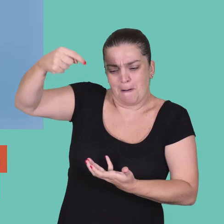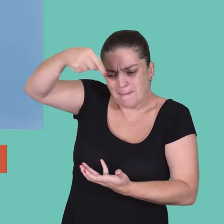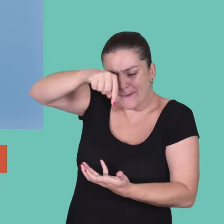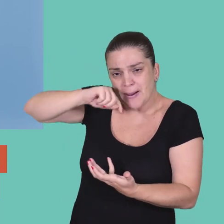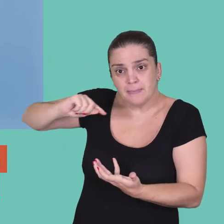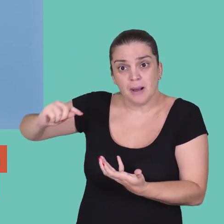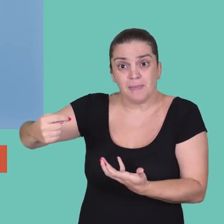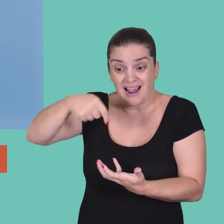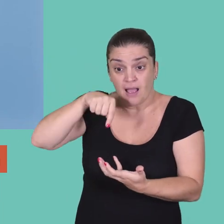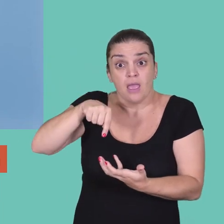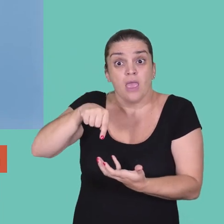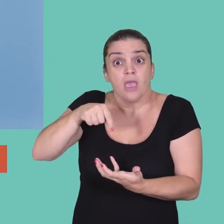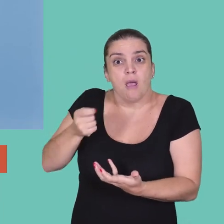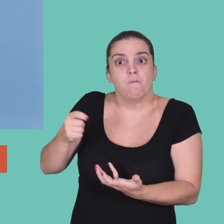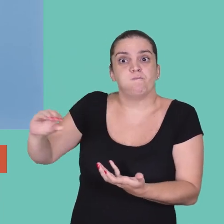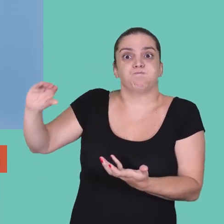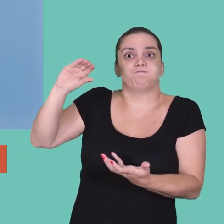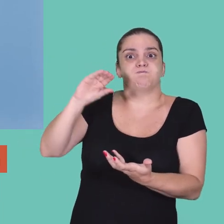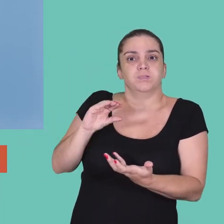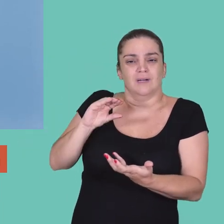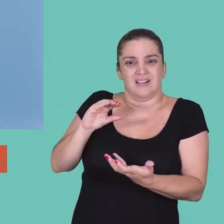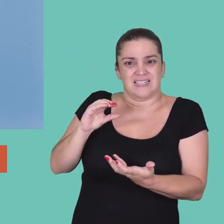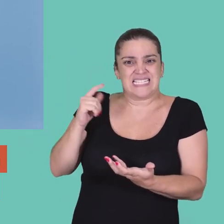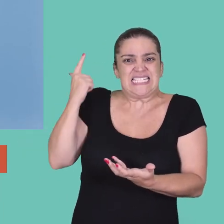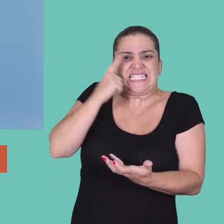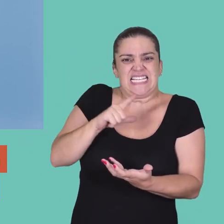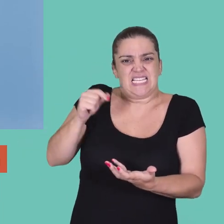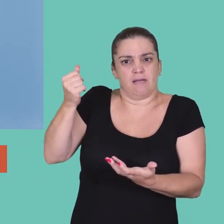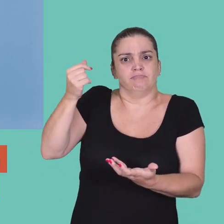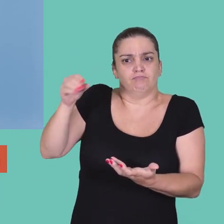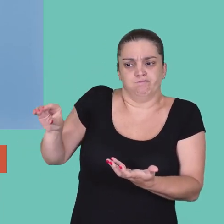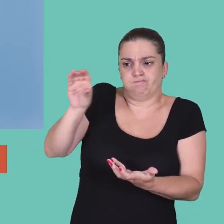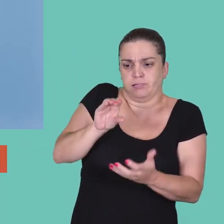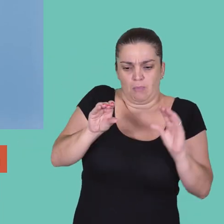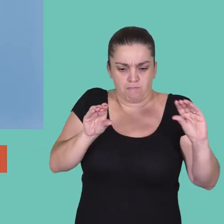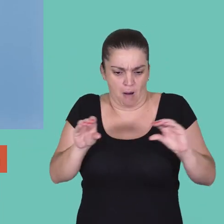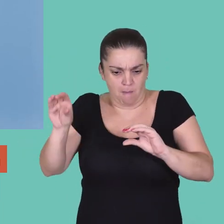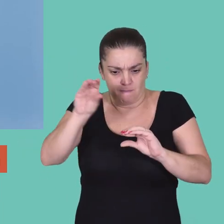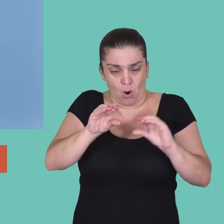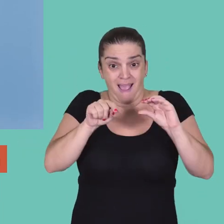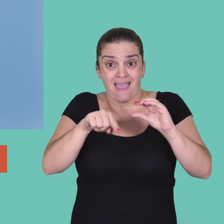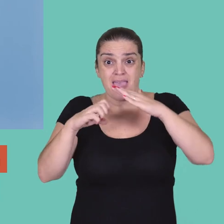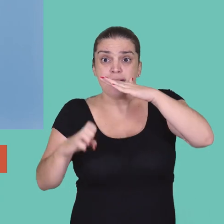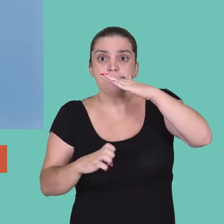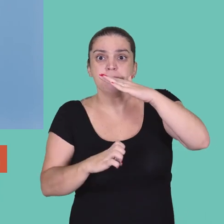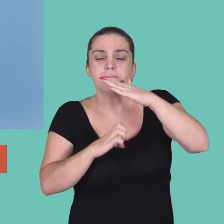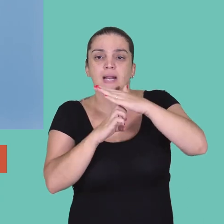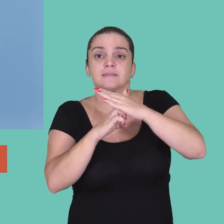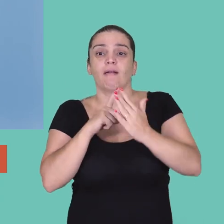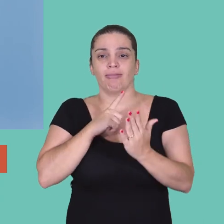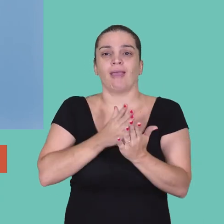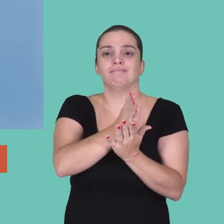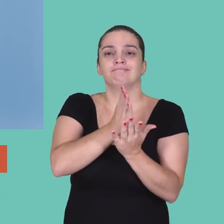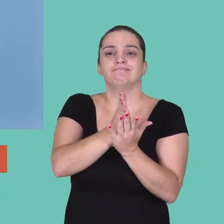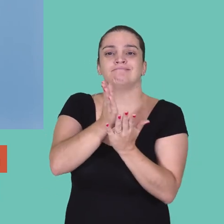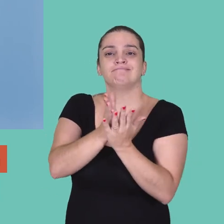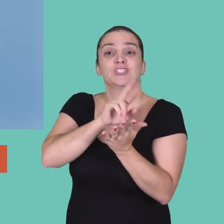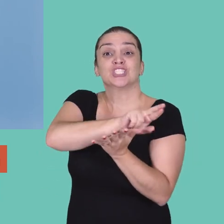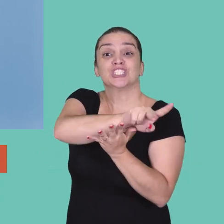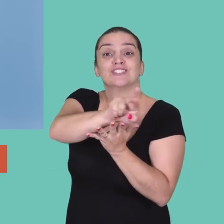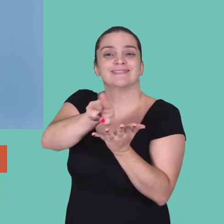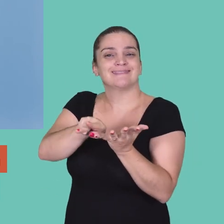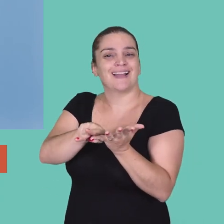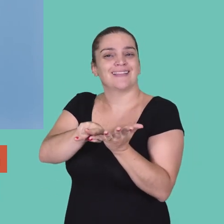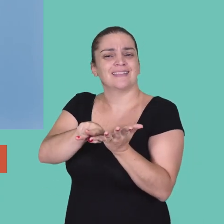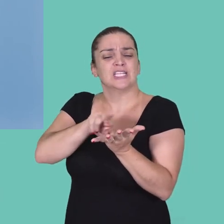mostrou que as empresas que ganhavam mais dinheiro, o quartil superior de que ganhavam mais dinheiro, elas tinham mais